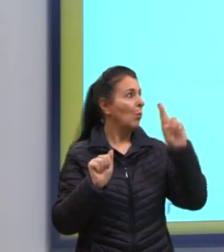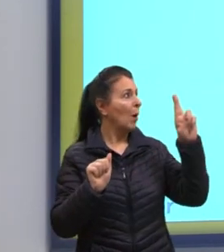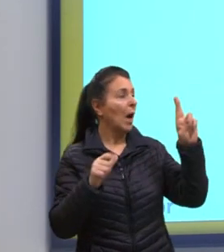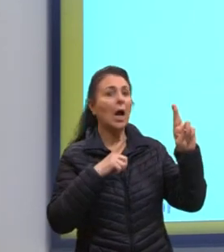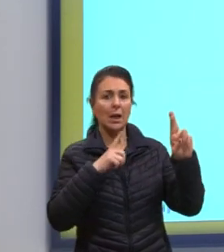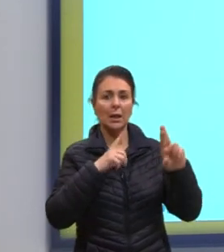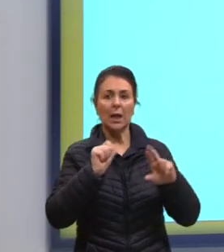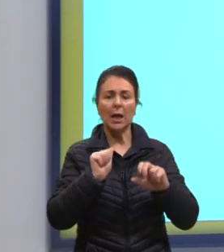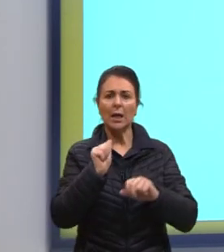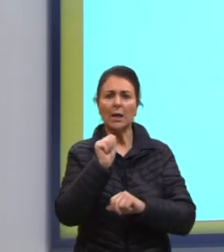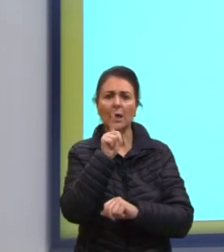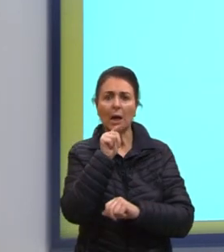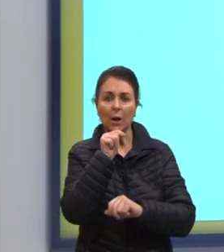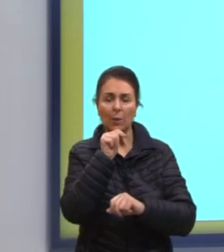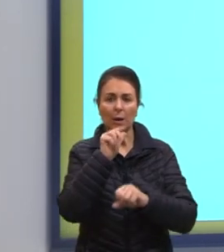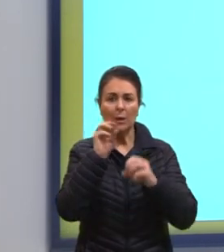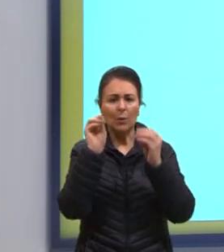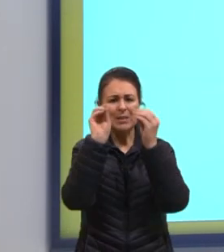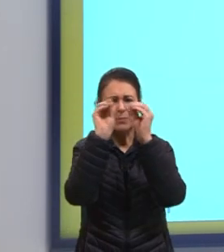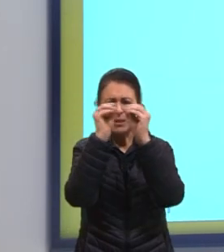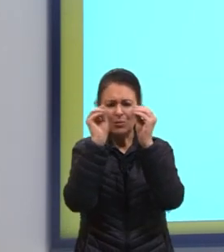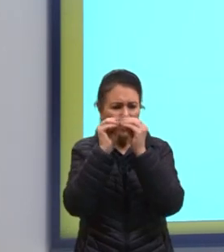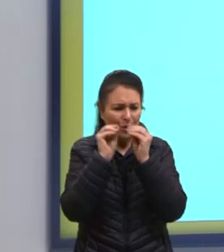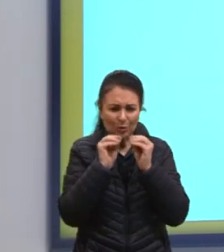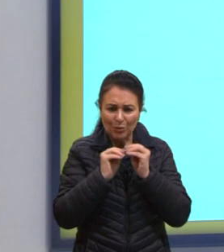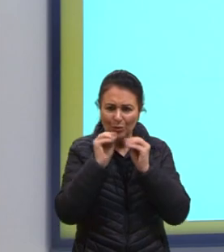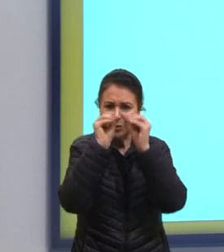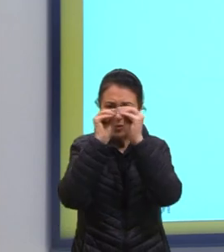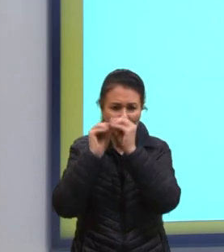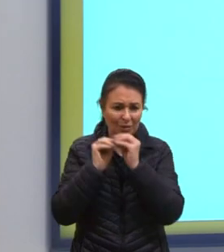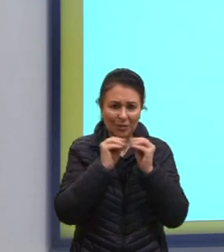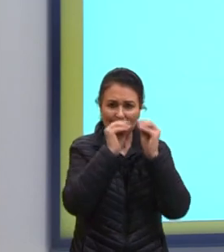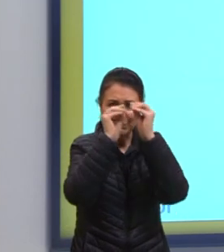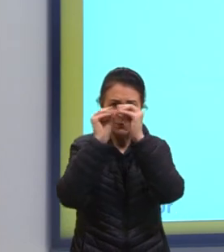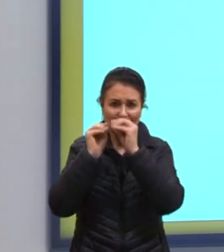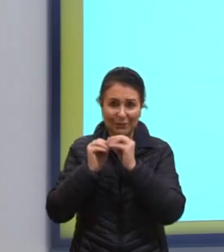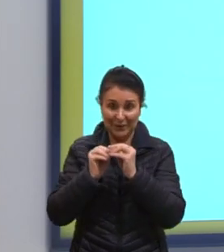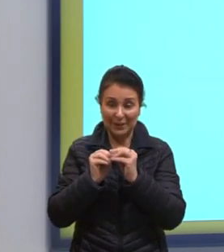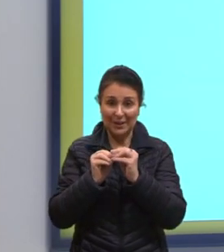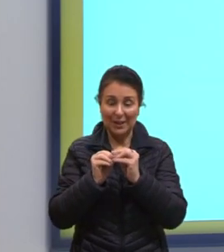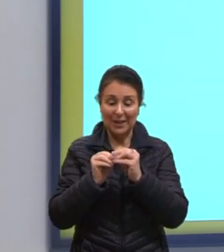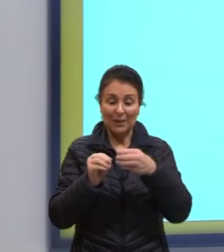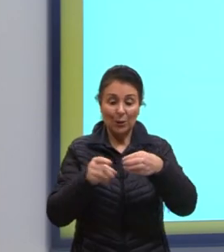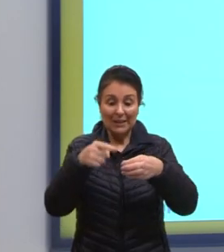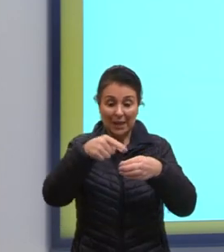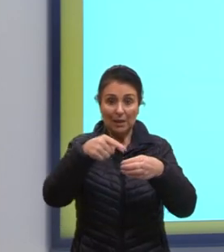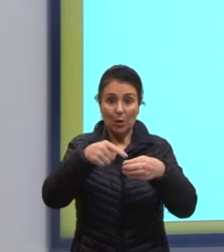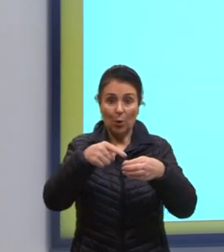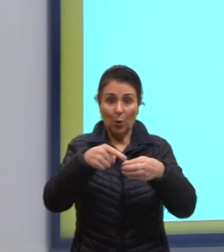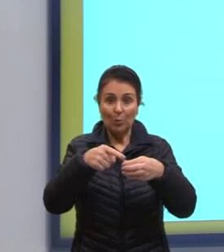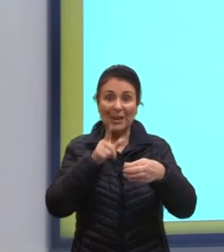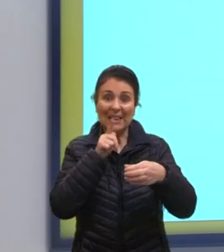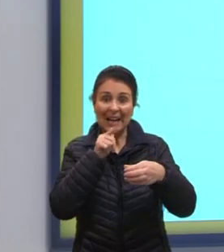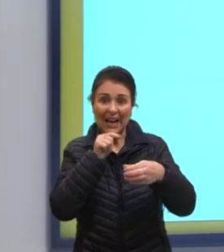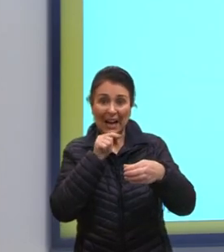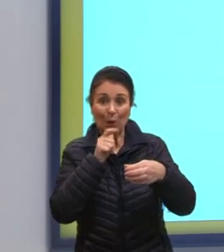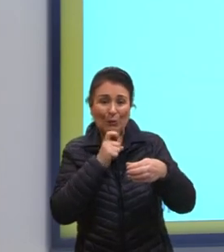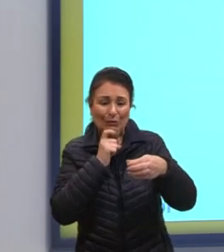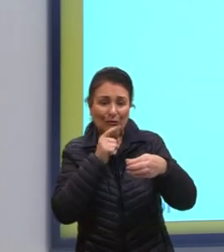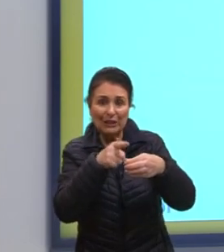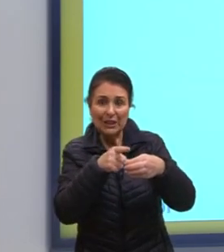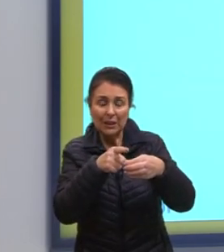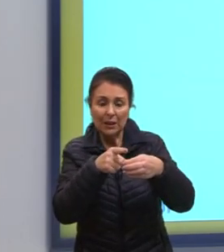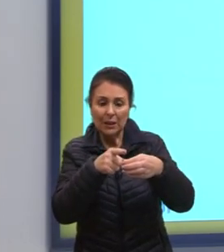partículas começam a se chocar aqui no líquido, né? Nesse copo que está mais gelado. E, por isso, nesse